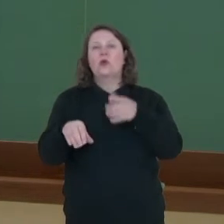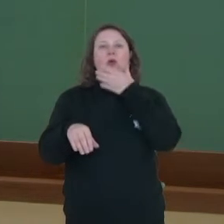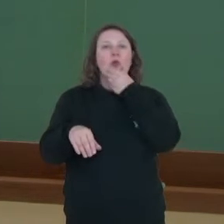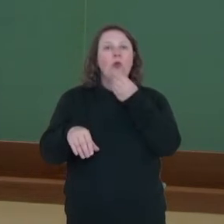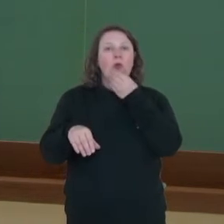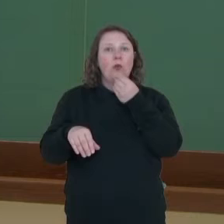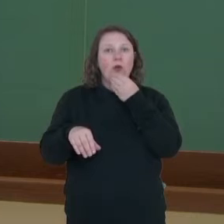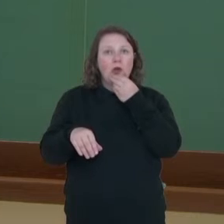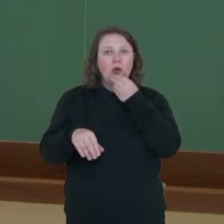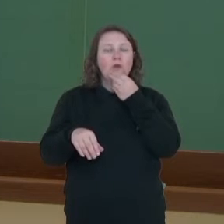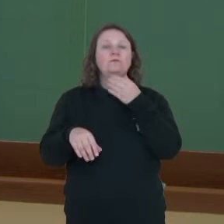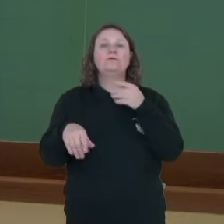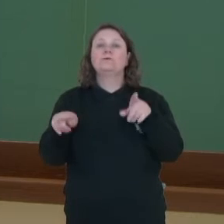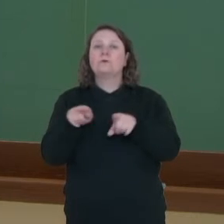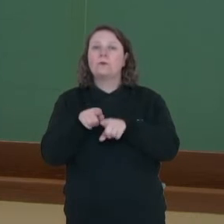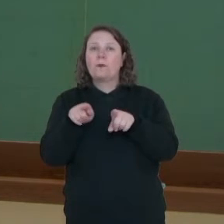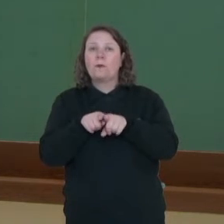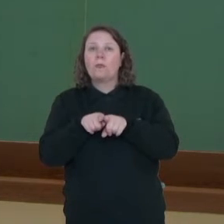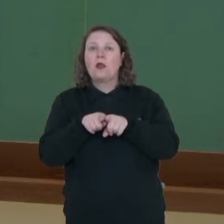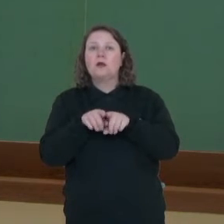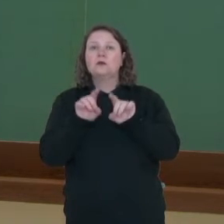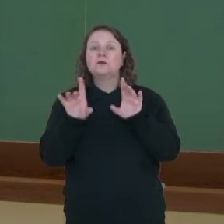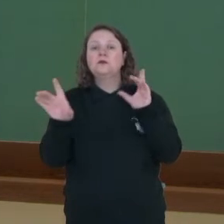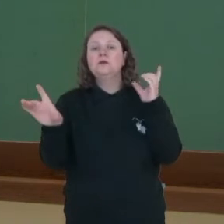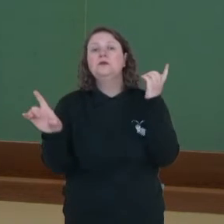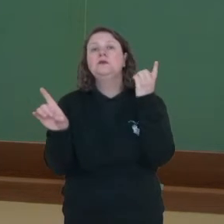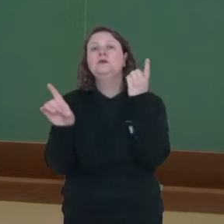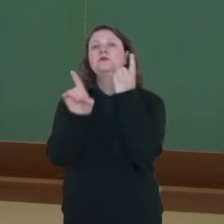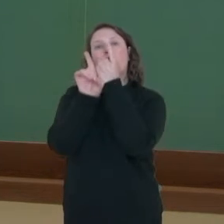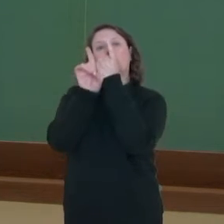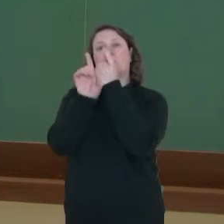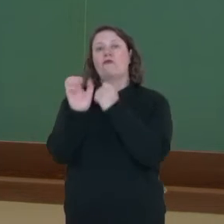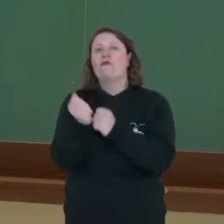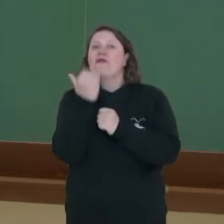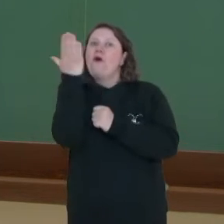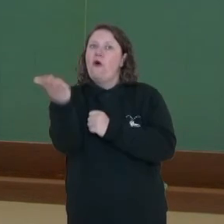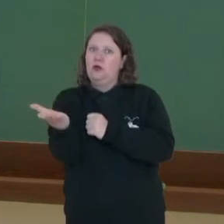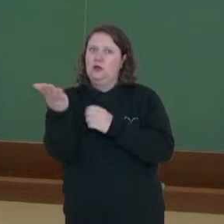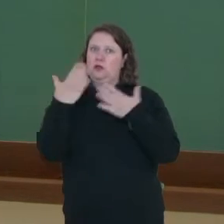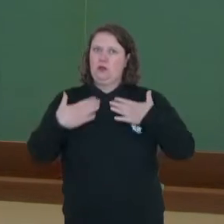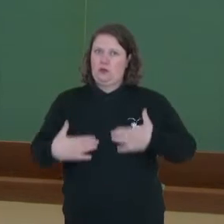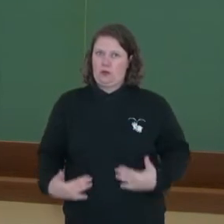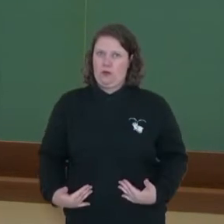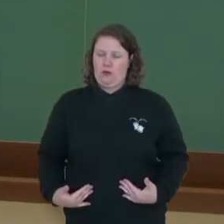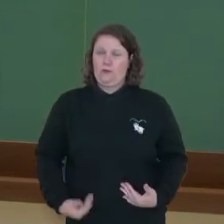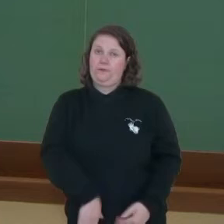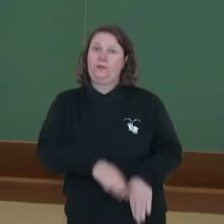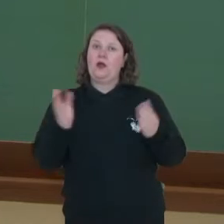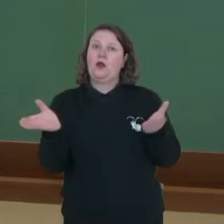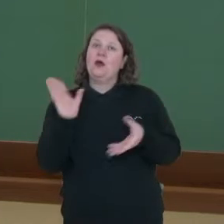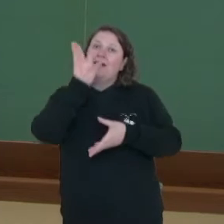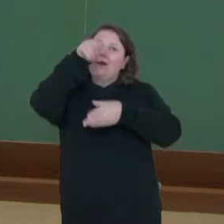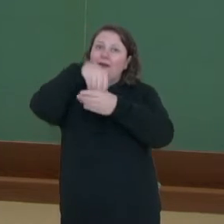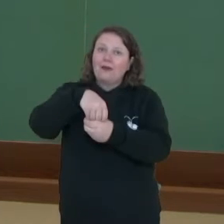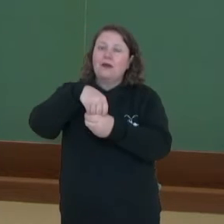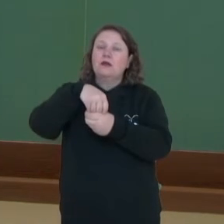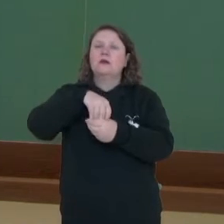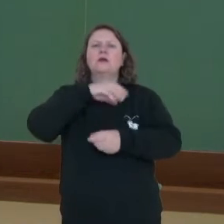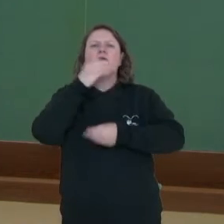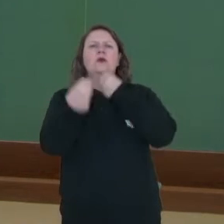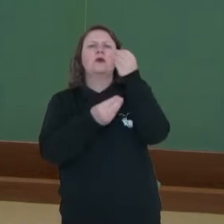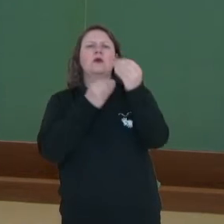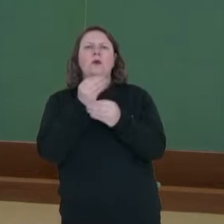produz os gametas masculinos. E eles vão se encontrar fora do corpo. E a fecundação interna é quando ocorre